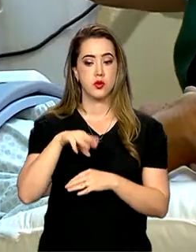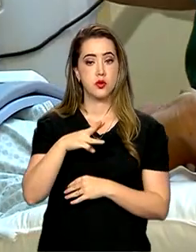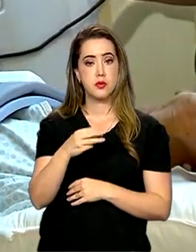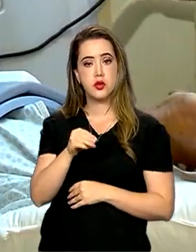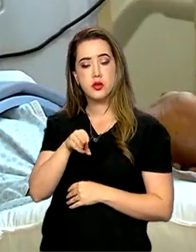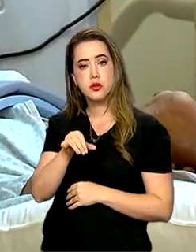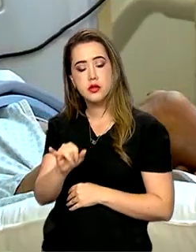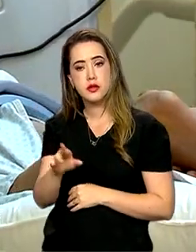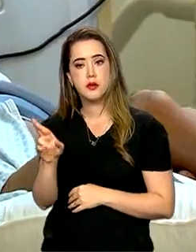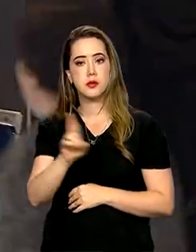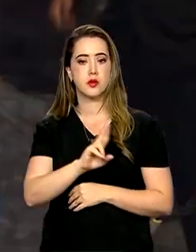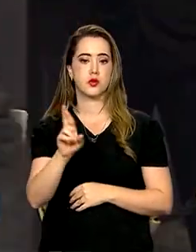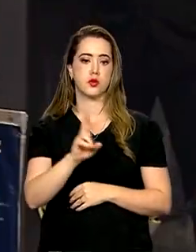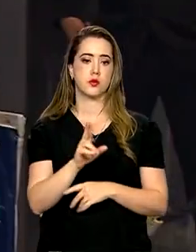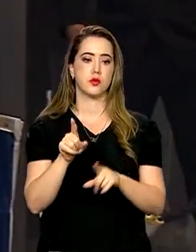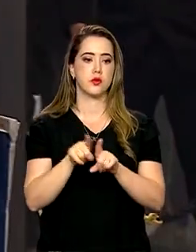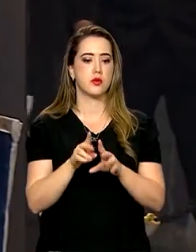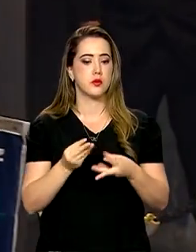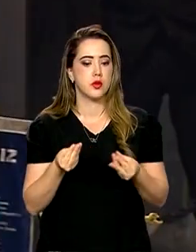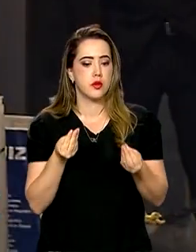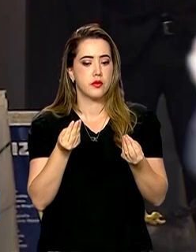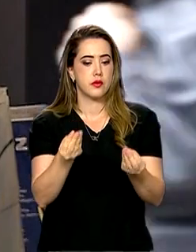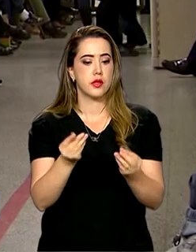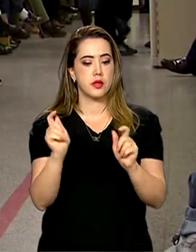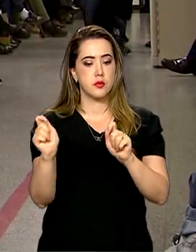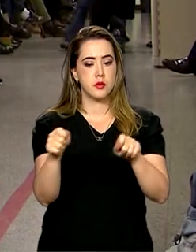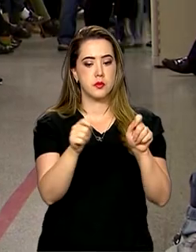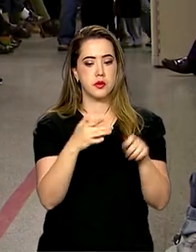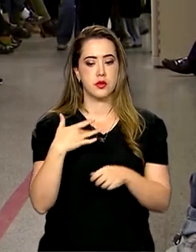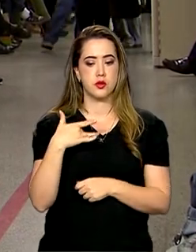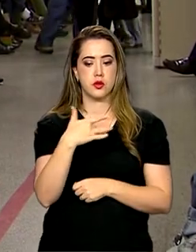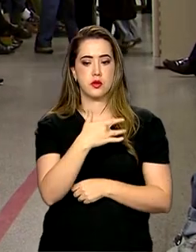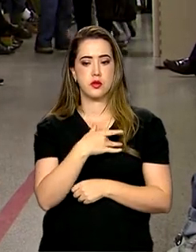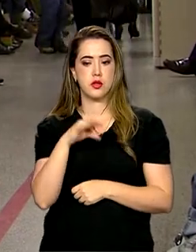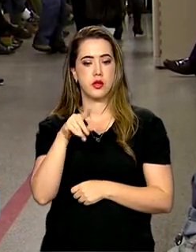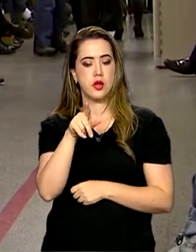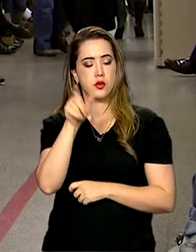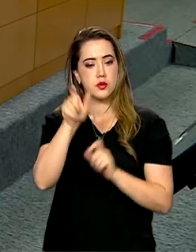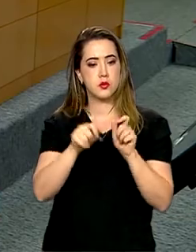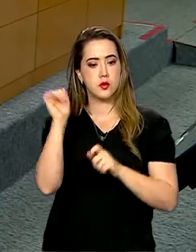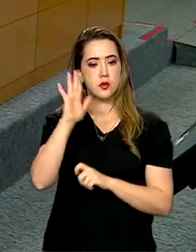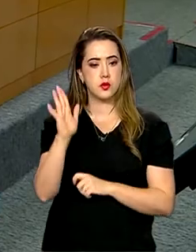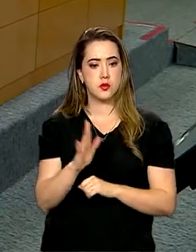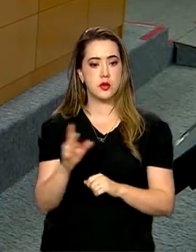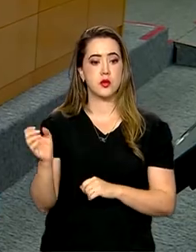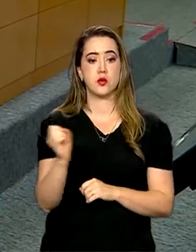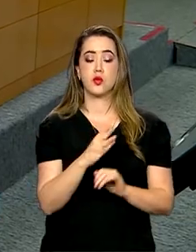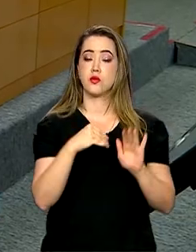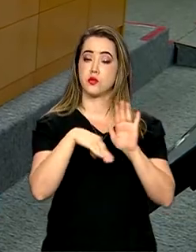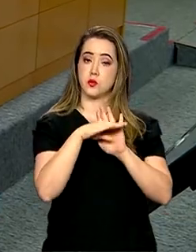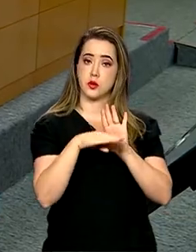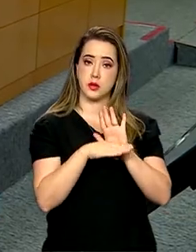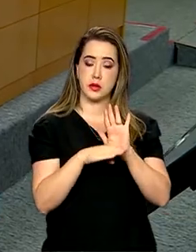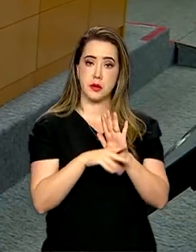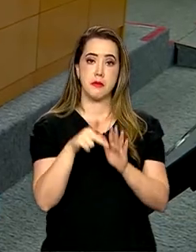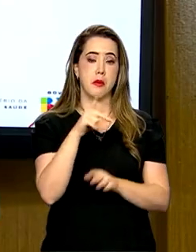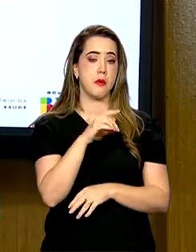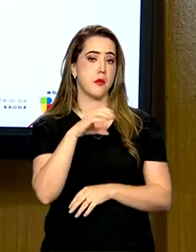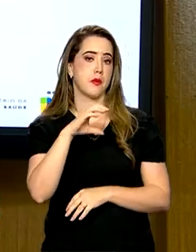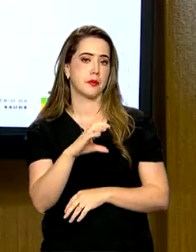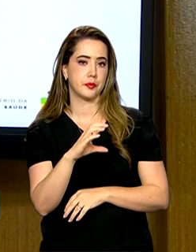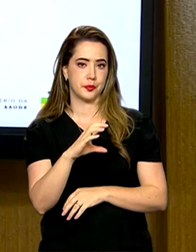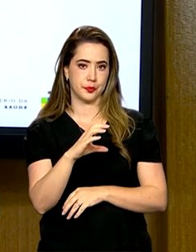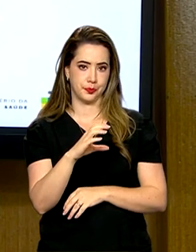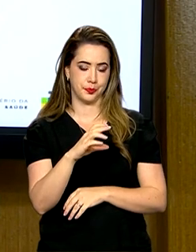bilhões de reais para garantir o acesso à saúde a todos os brasileiros. No novo Programa de Aceleração do Crescimento,